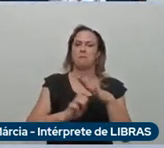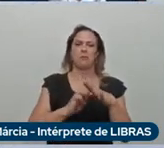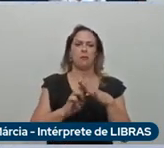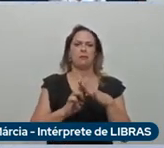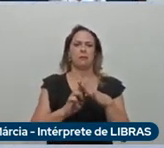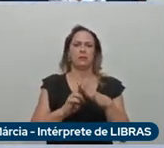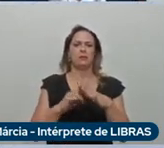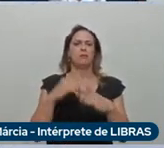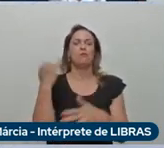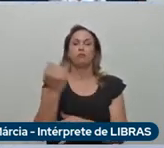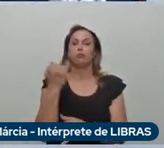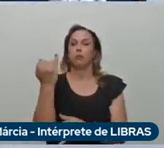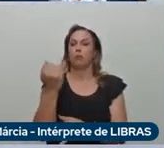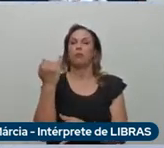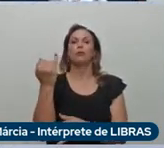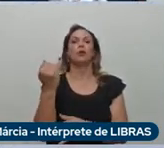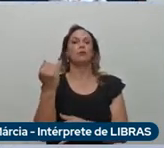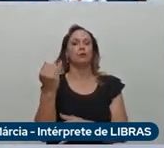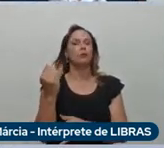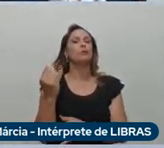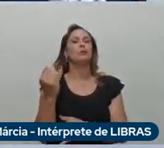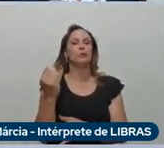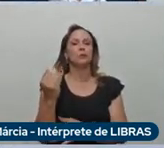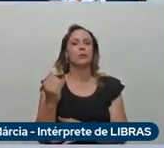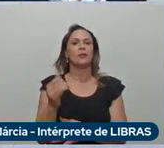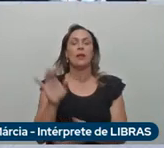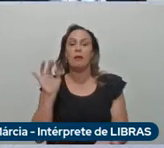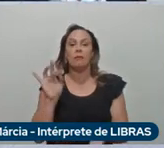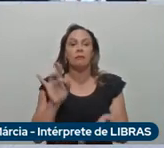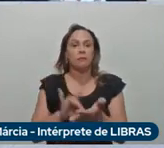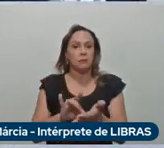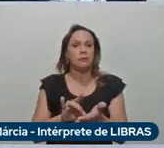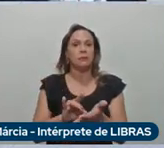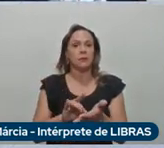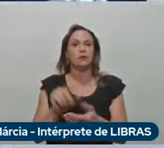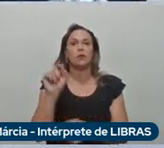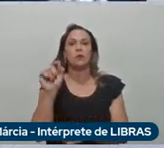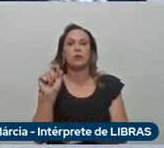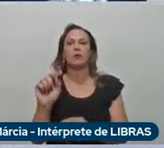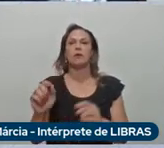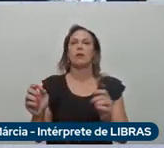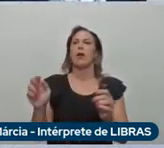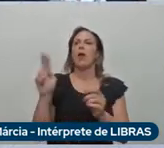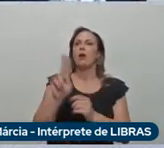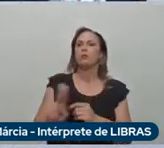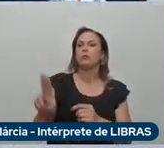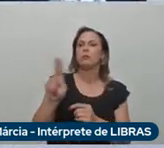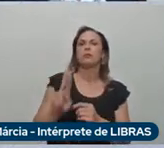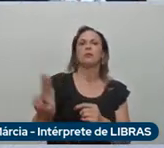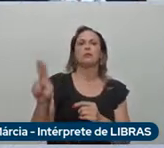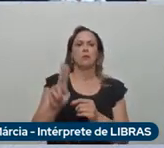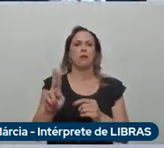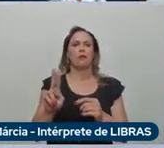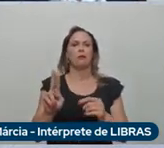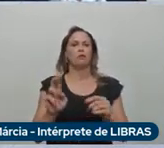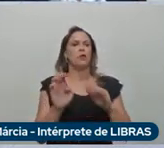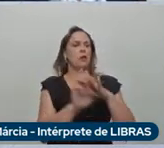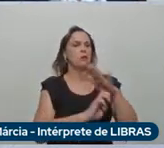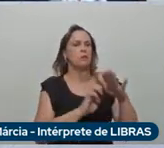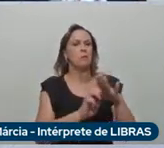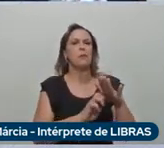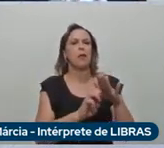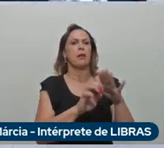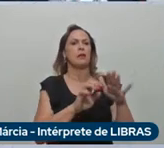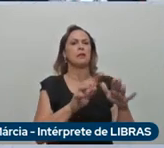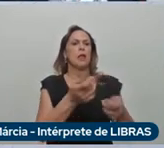fato, né, que essa energia, né, essa sinergia entre a academia e o mercado sempre vão contribuir para o